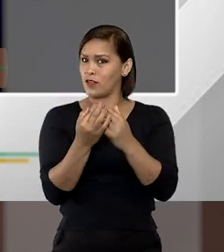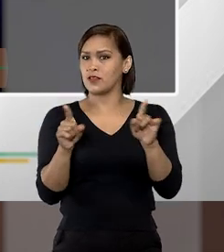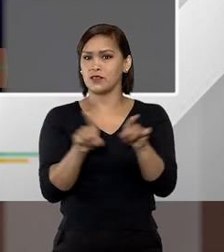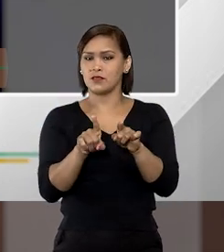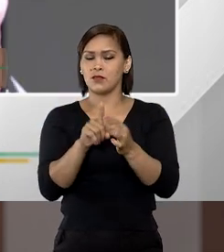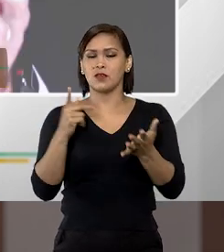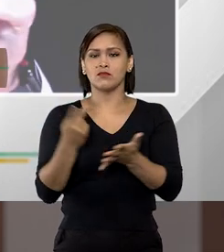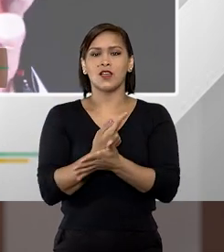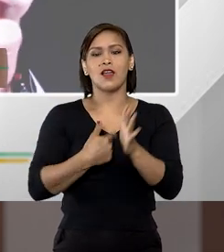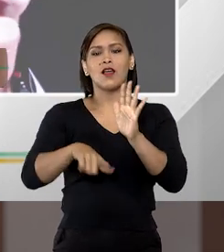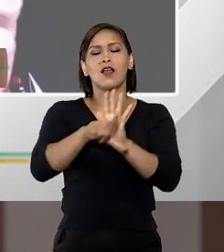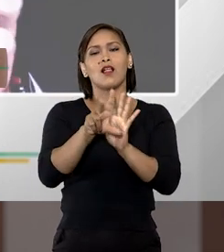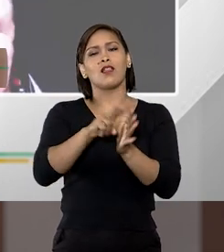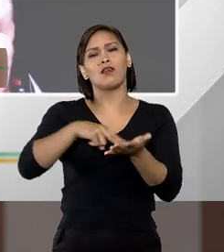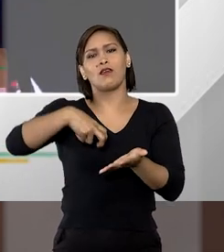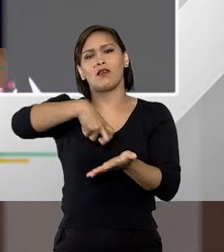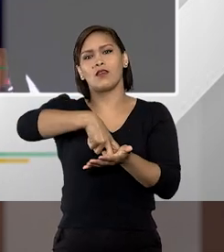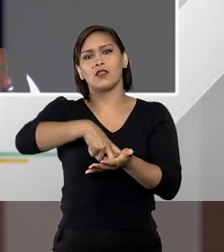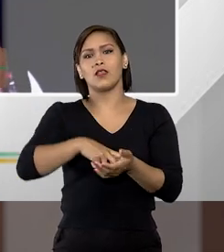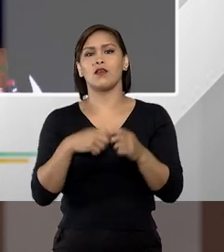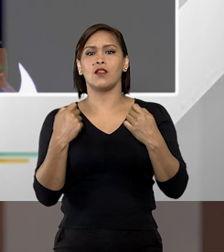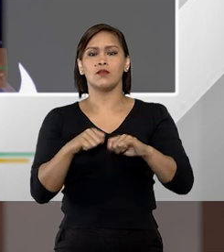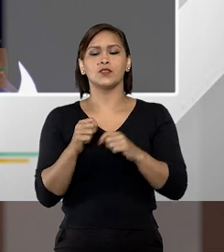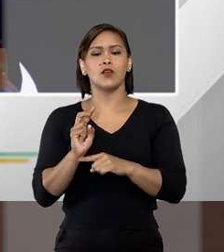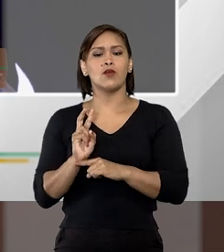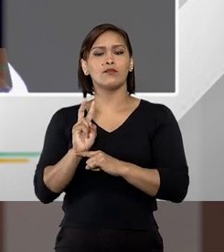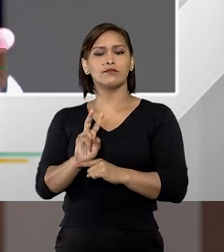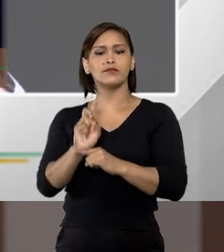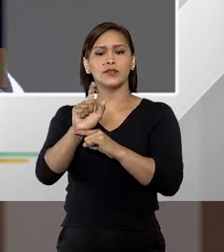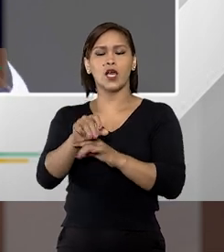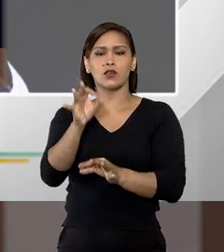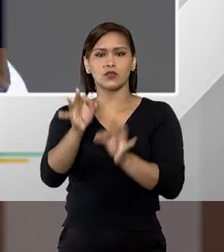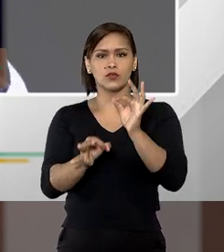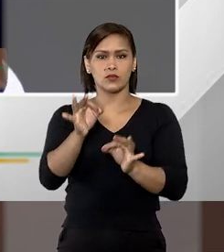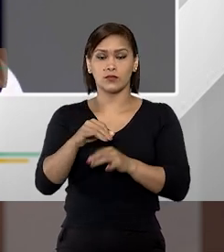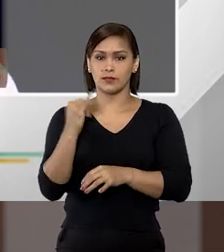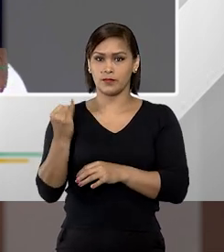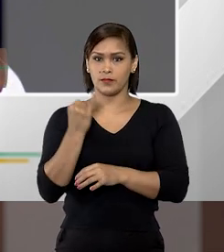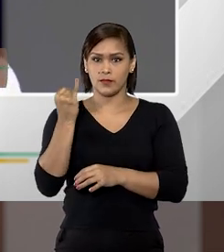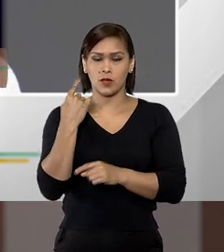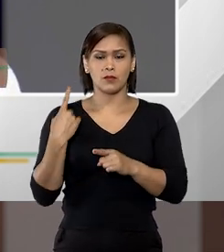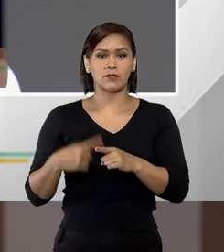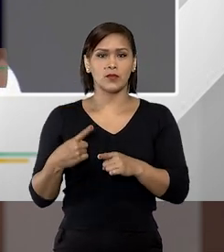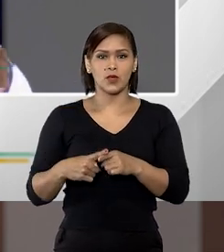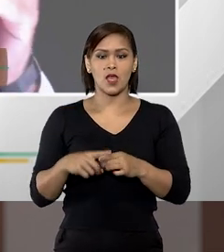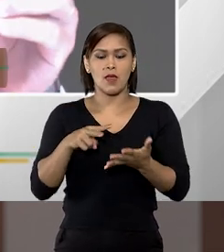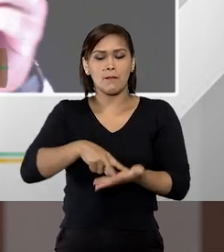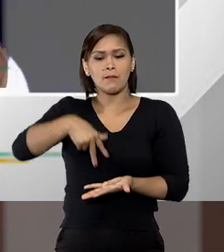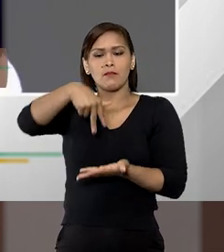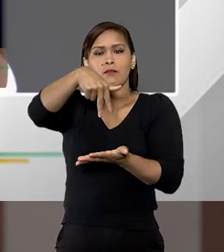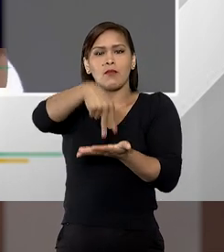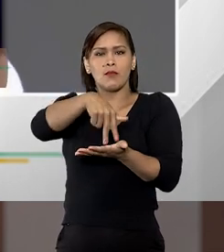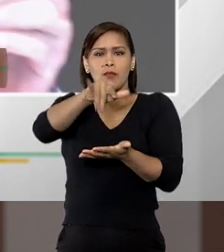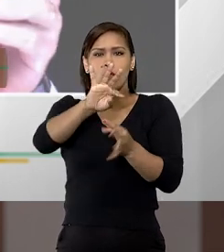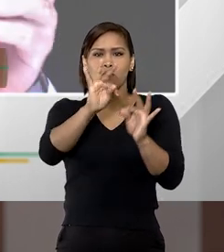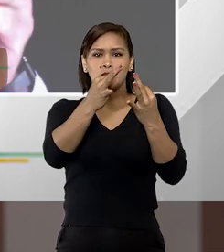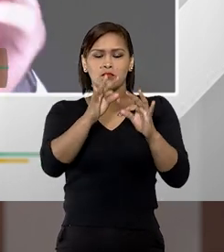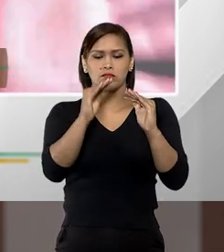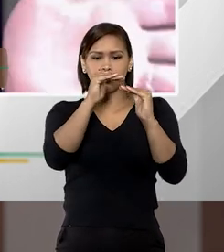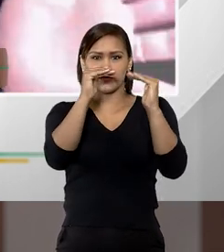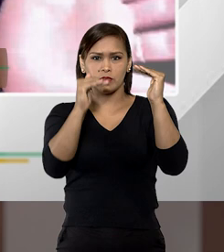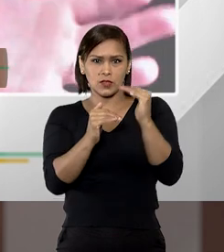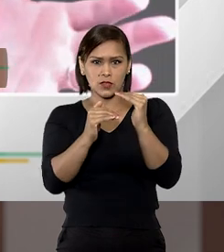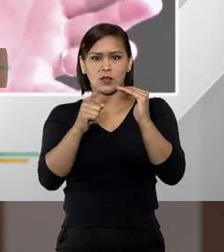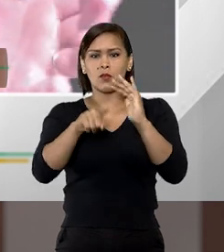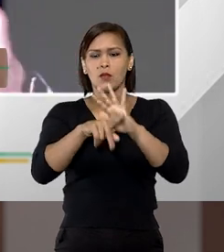A lei penal, ela deve tutelar bens jurídicos relevantes. devendo impor um tratamento desigual